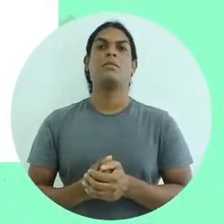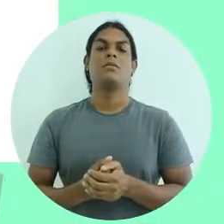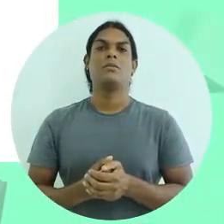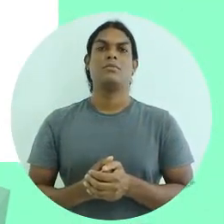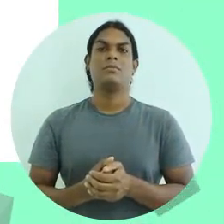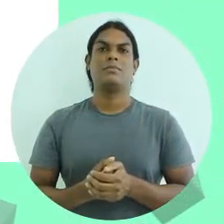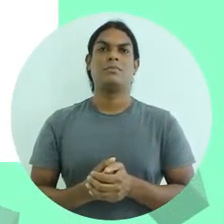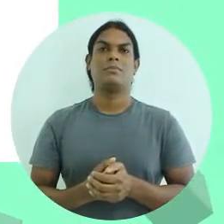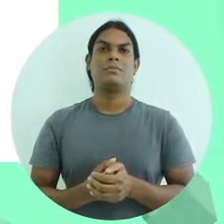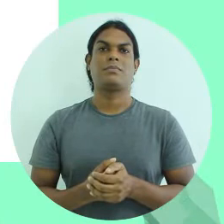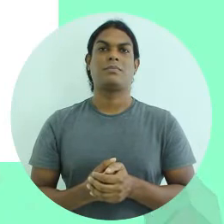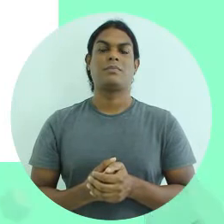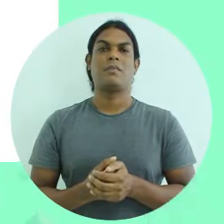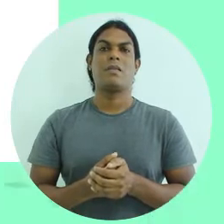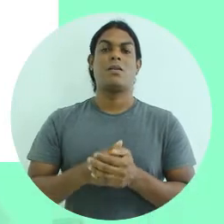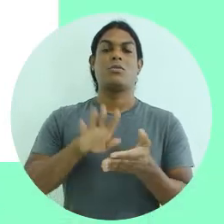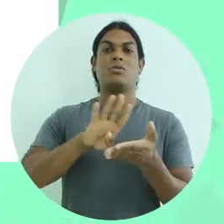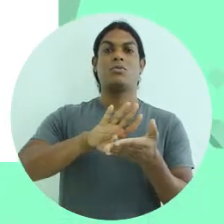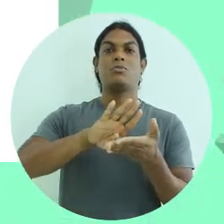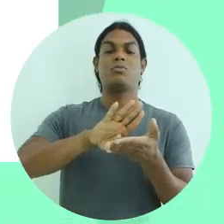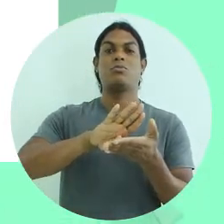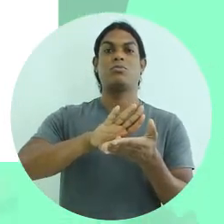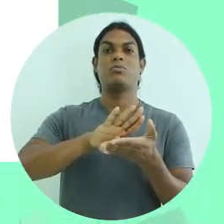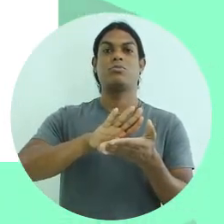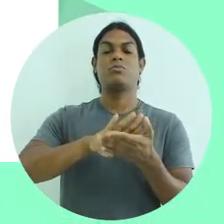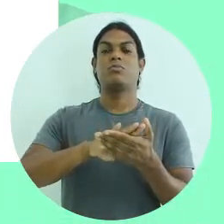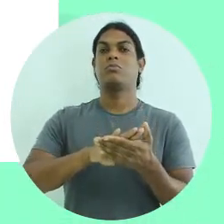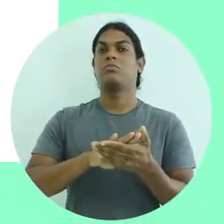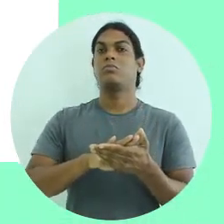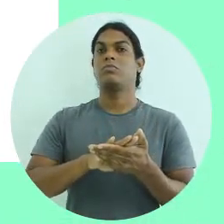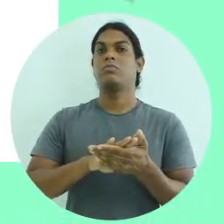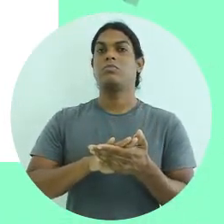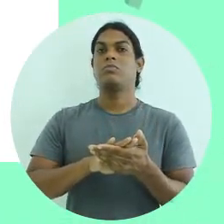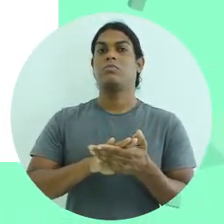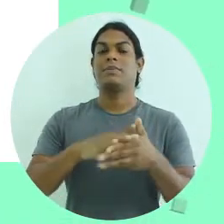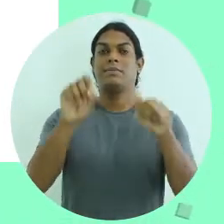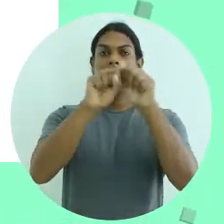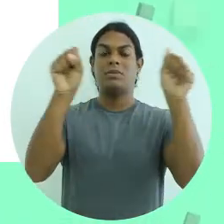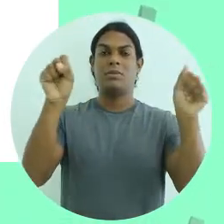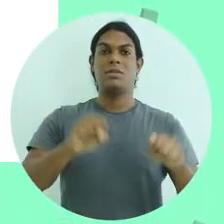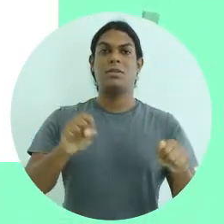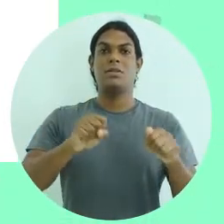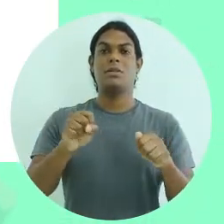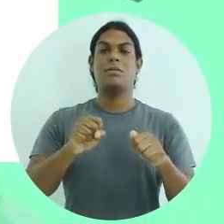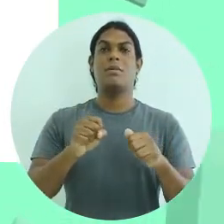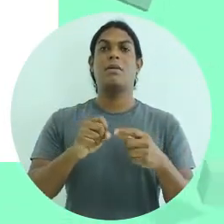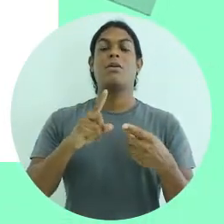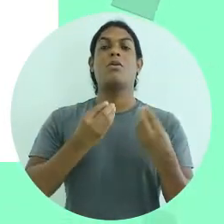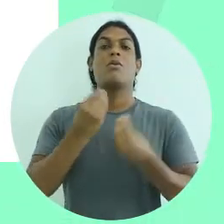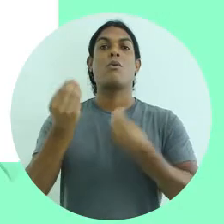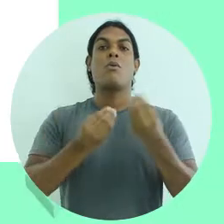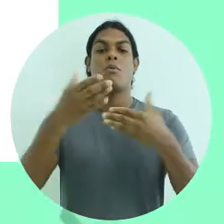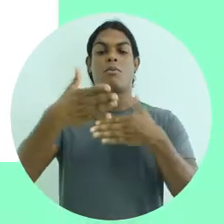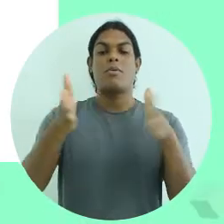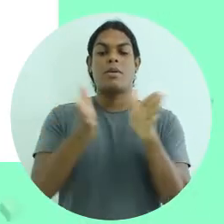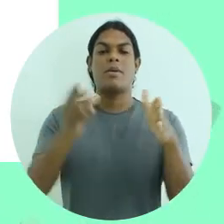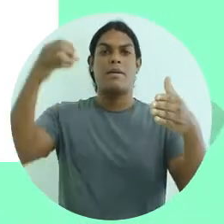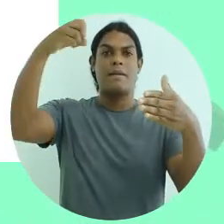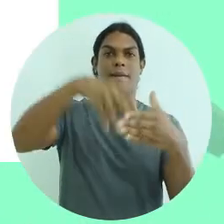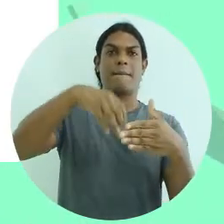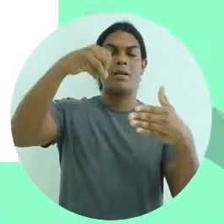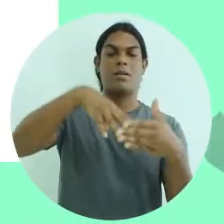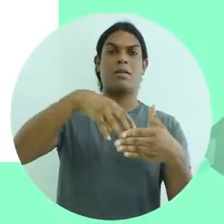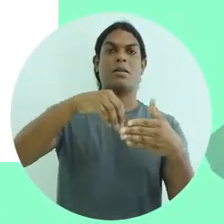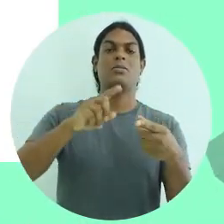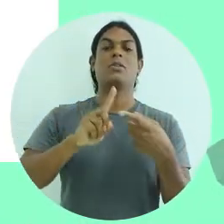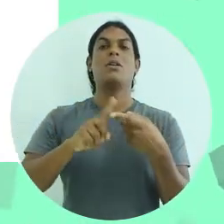destinadas a financiar a aquisição de matéria-prima, embalagens e outros custos para a produção